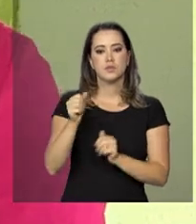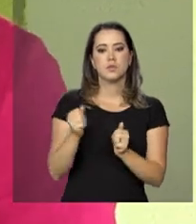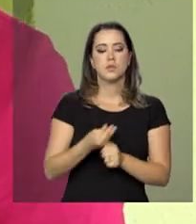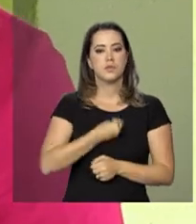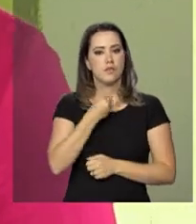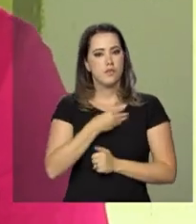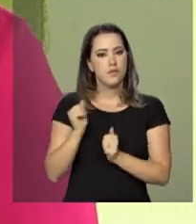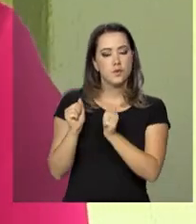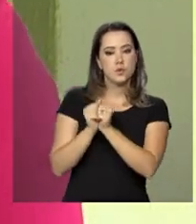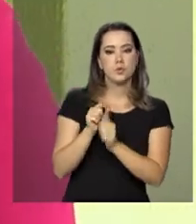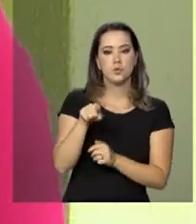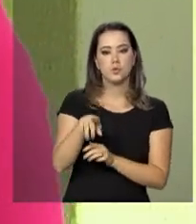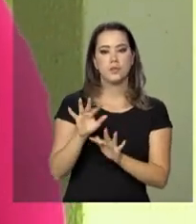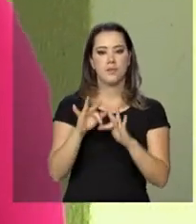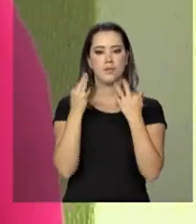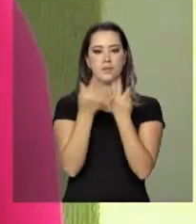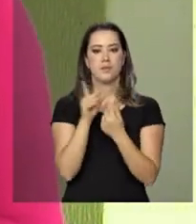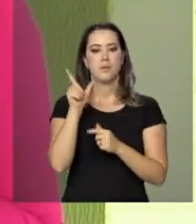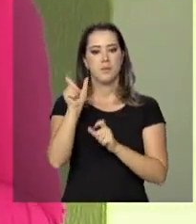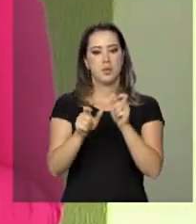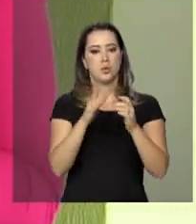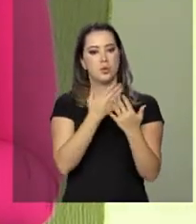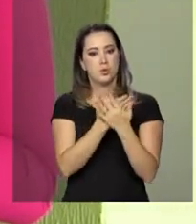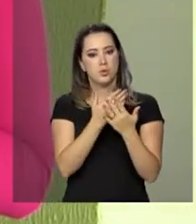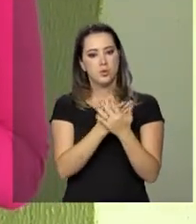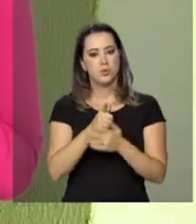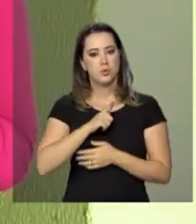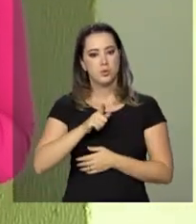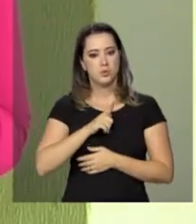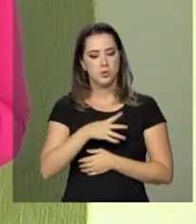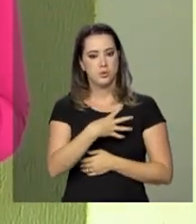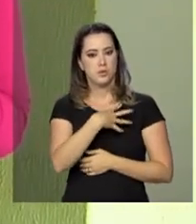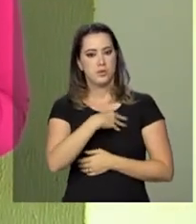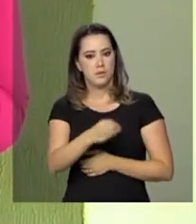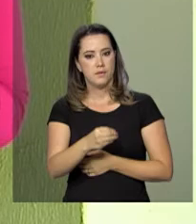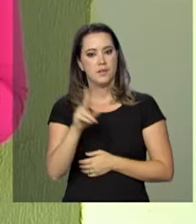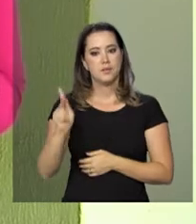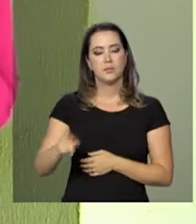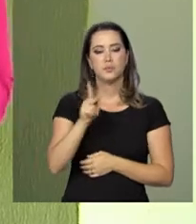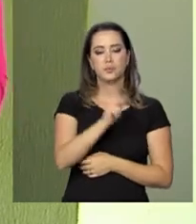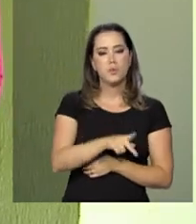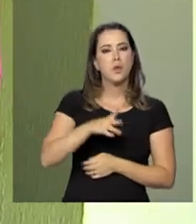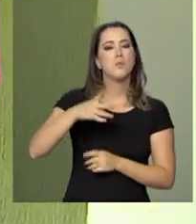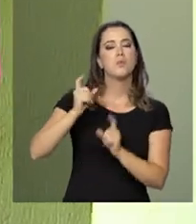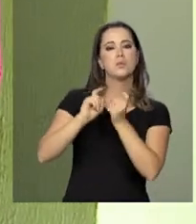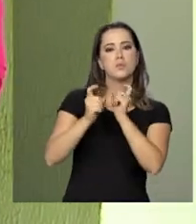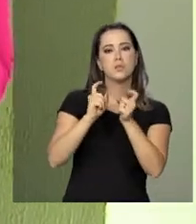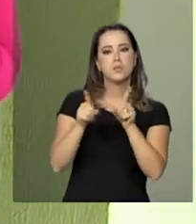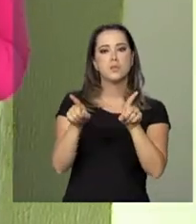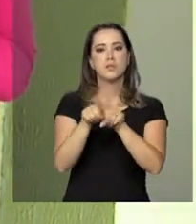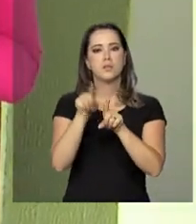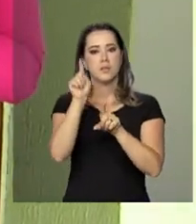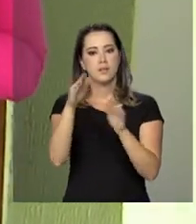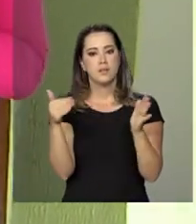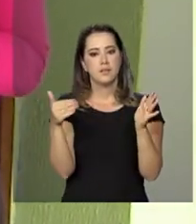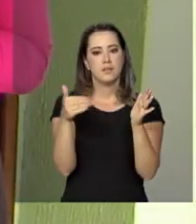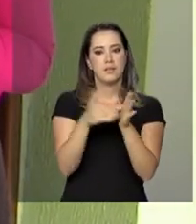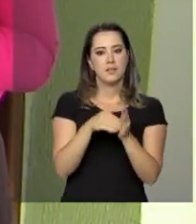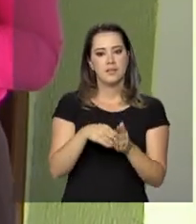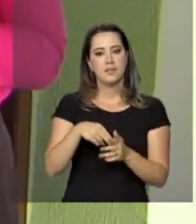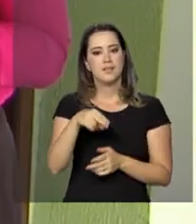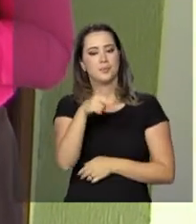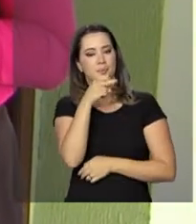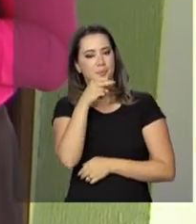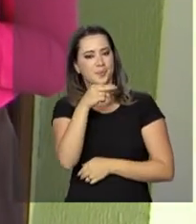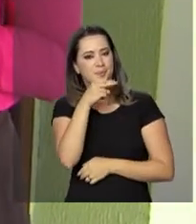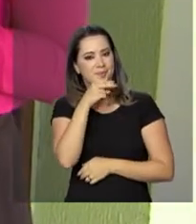E ela inspirou a família toda a estudar. Hoje tem filhos professores, administradores e até uma neta